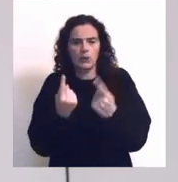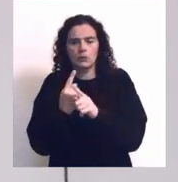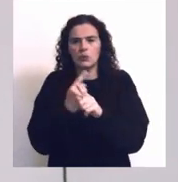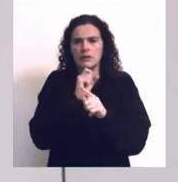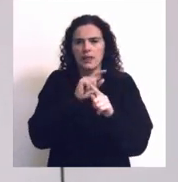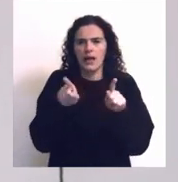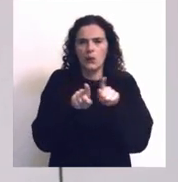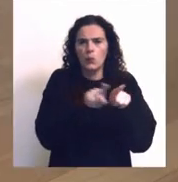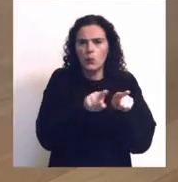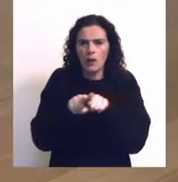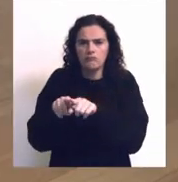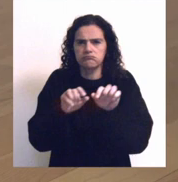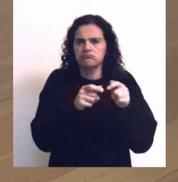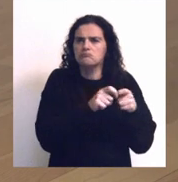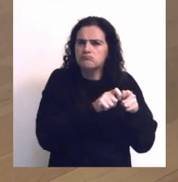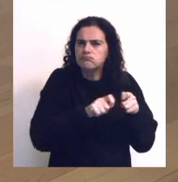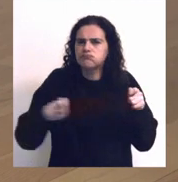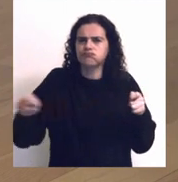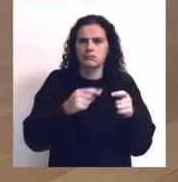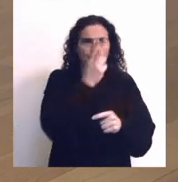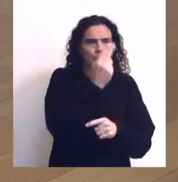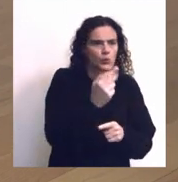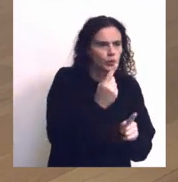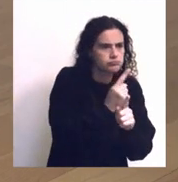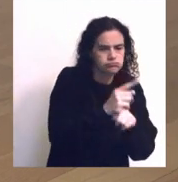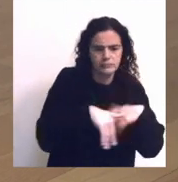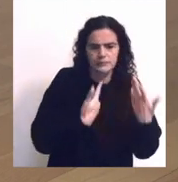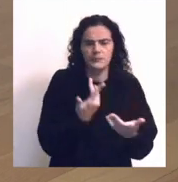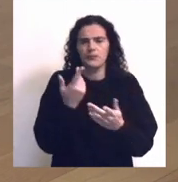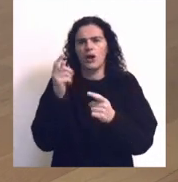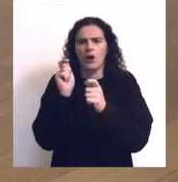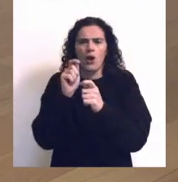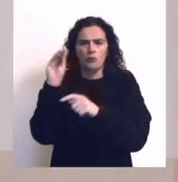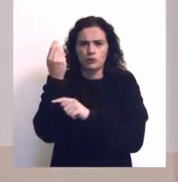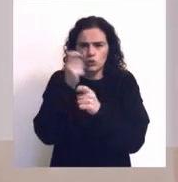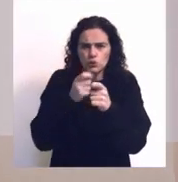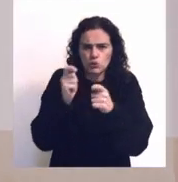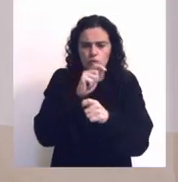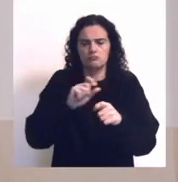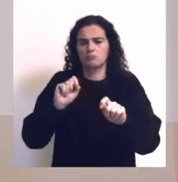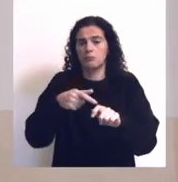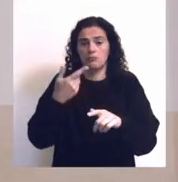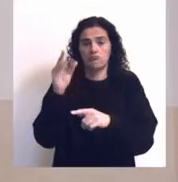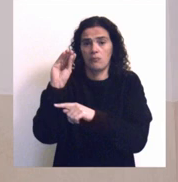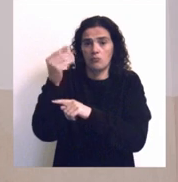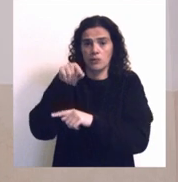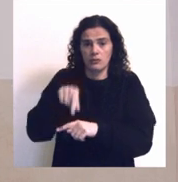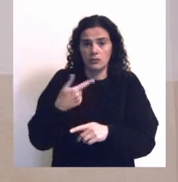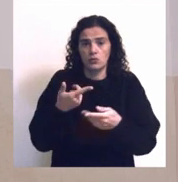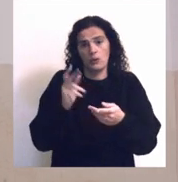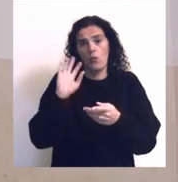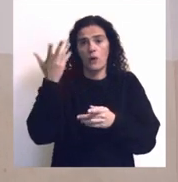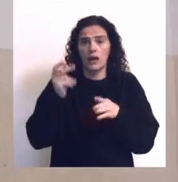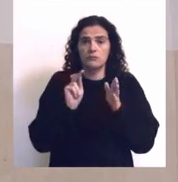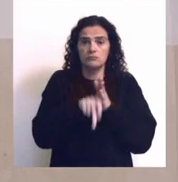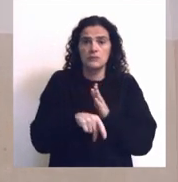é algo que é transversal e contínuo, seja nas pinturas, seja nos objetos mais escultóricos, seja na peça que está no